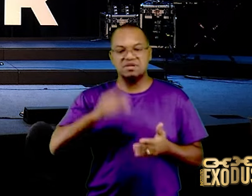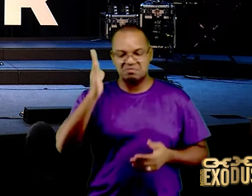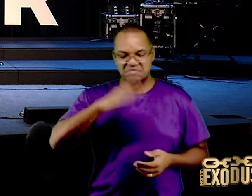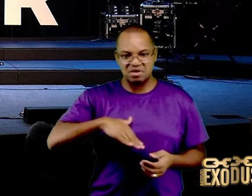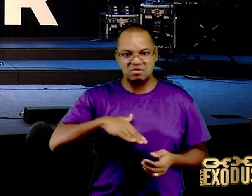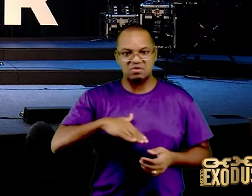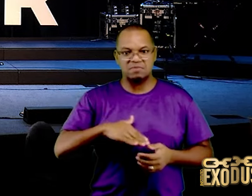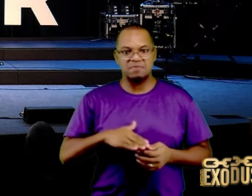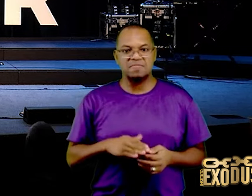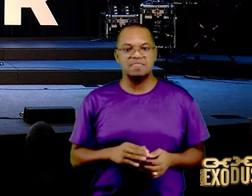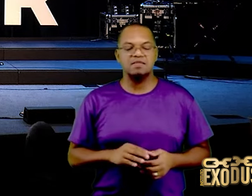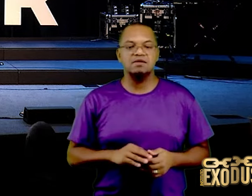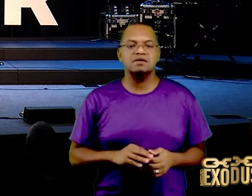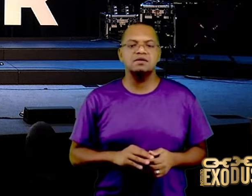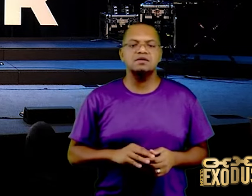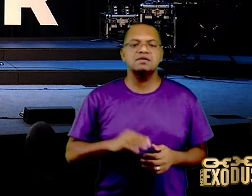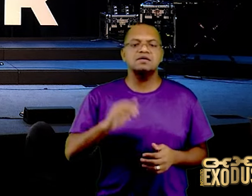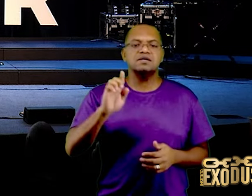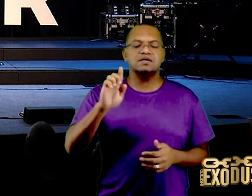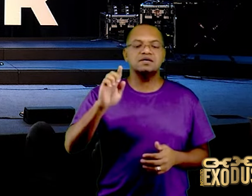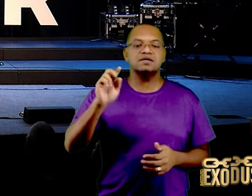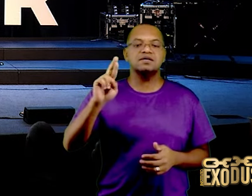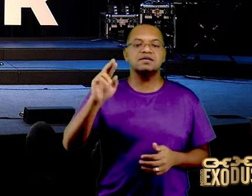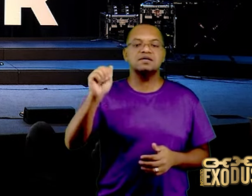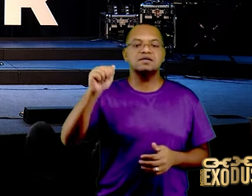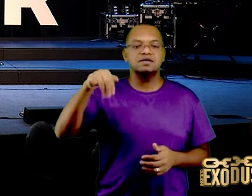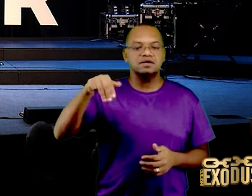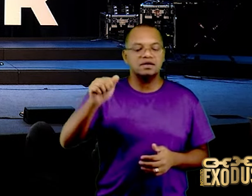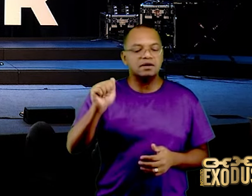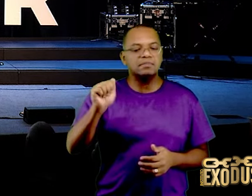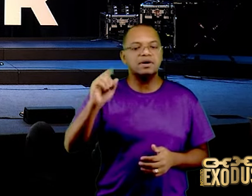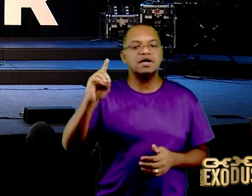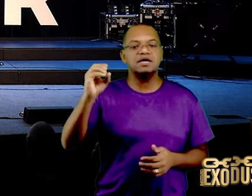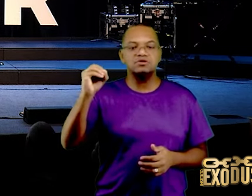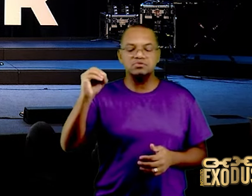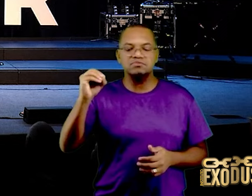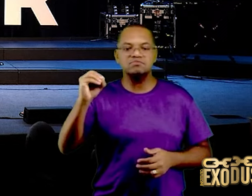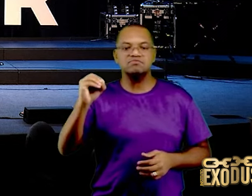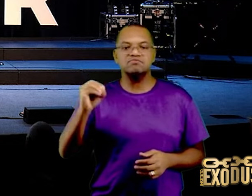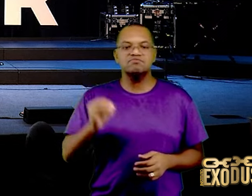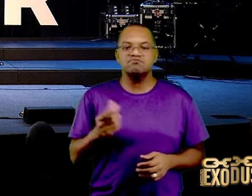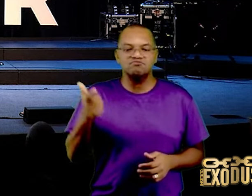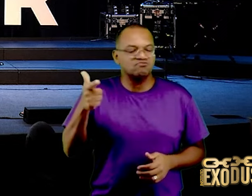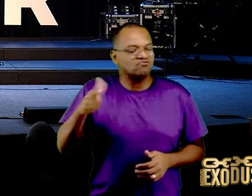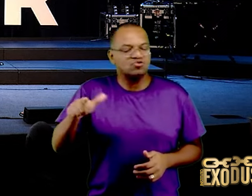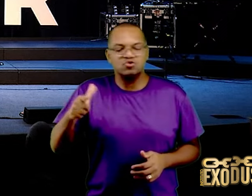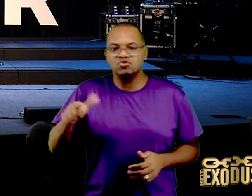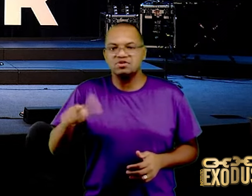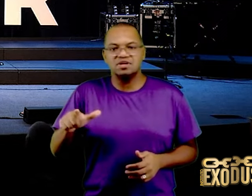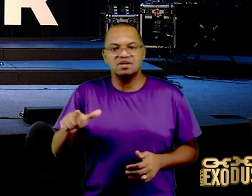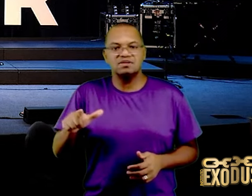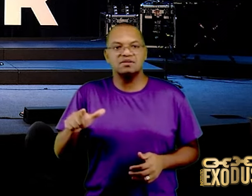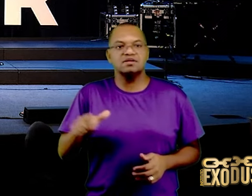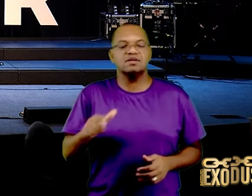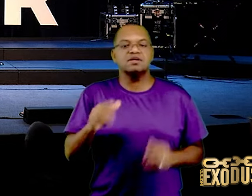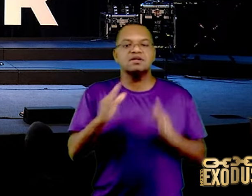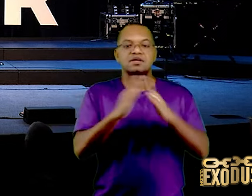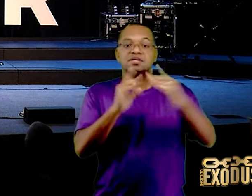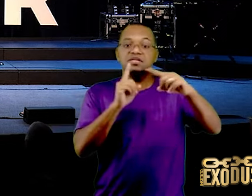gramado e canela, não tem uma igreja batista, uma, uma igreja batista lá,